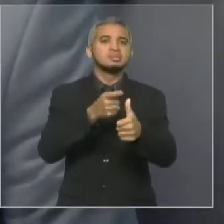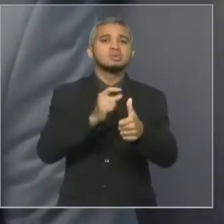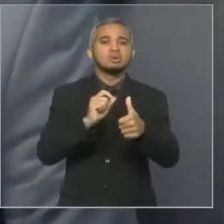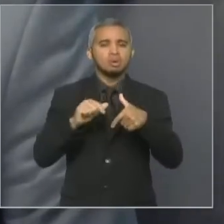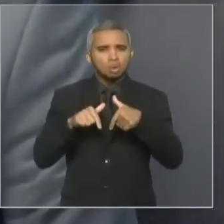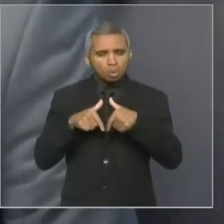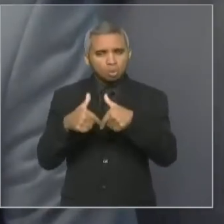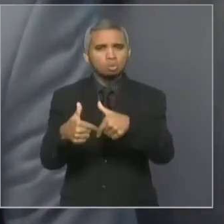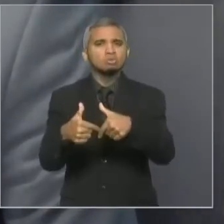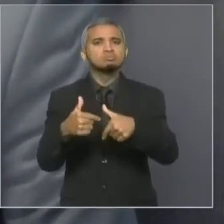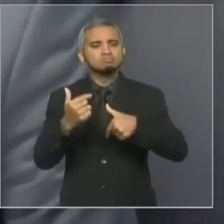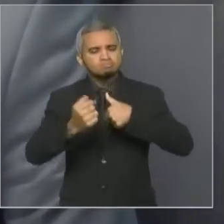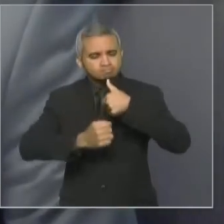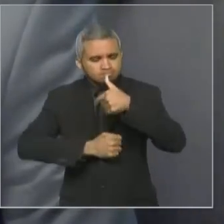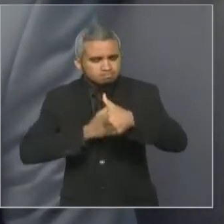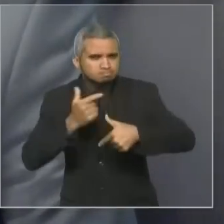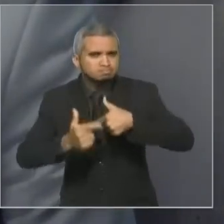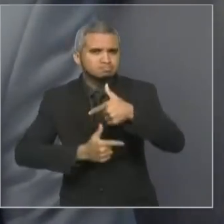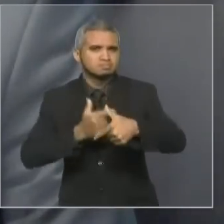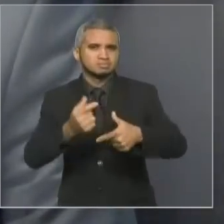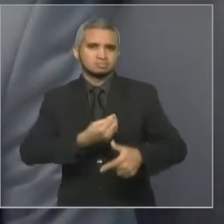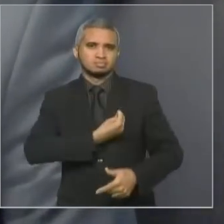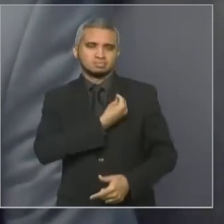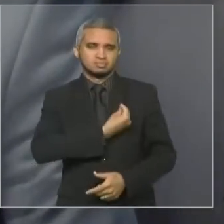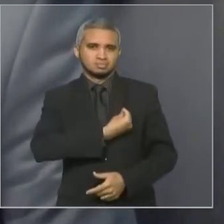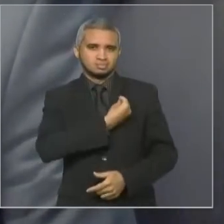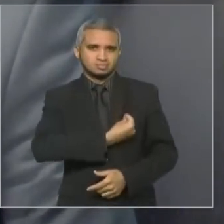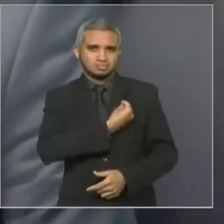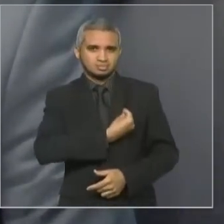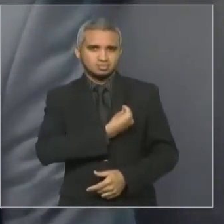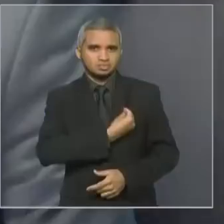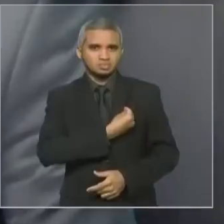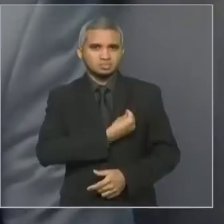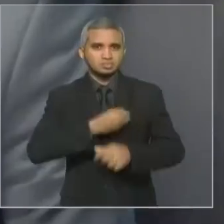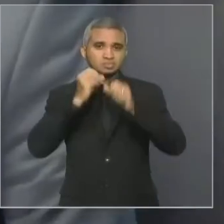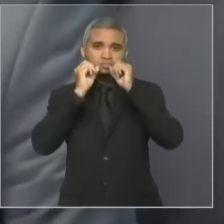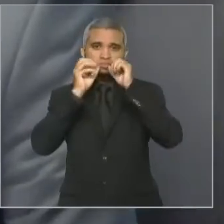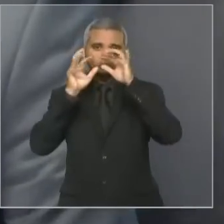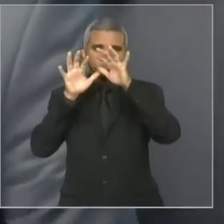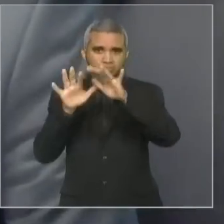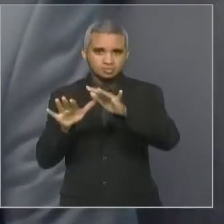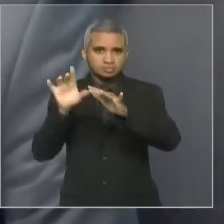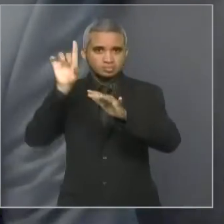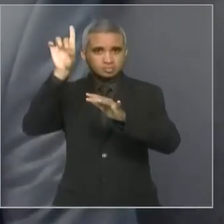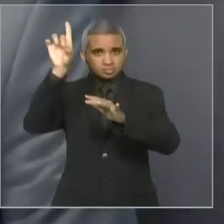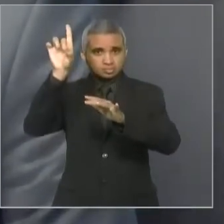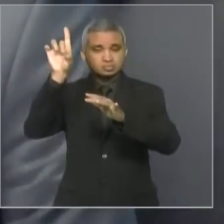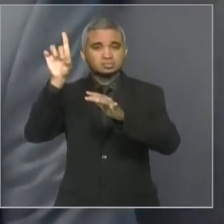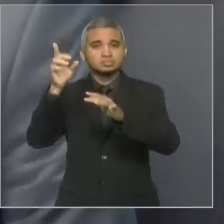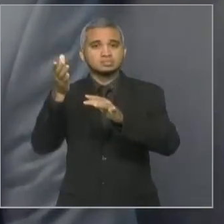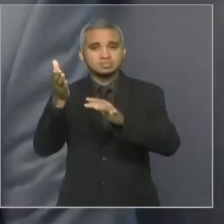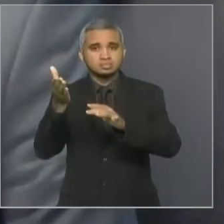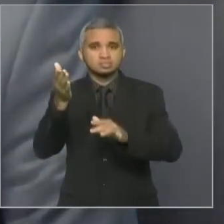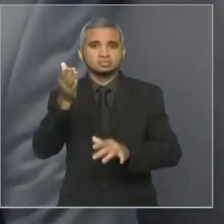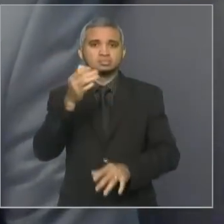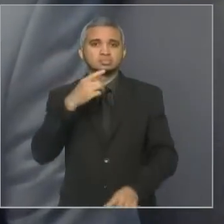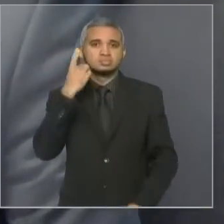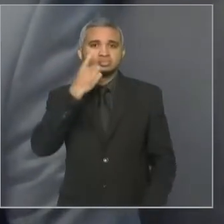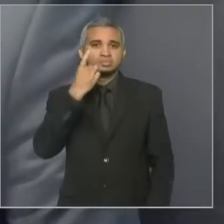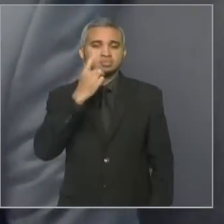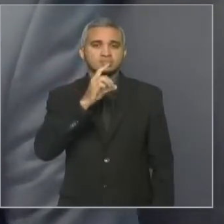Que, com a benção de Deus, a deputada Andréia Rezende, hoje está aqui na Assembleia Legislativa.